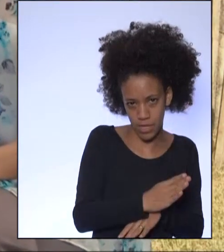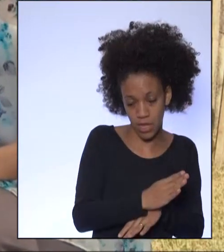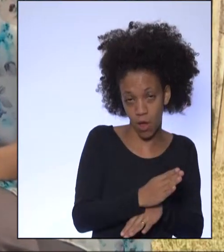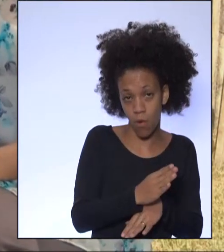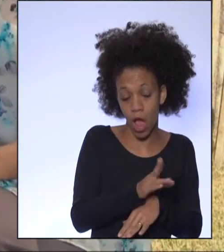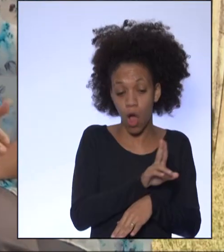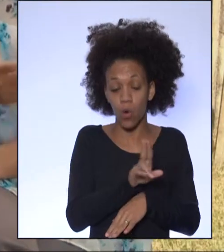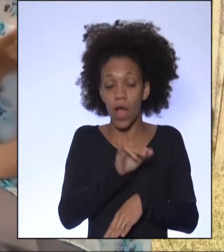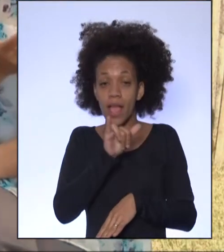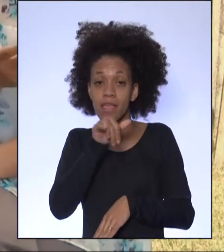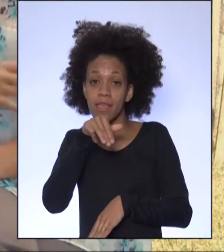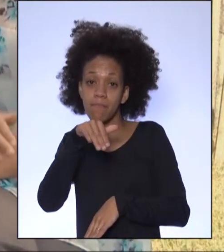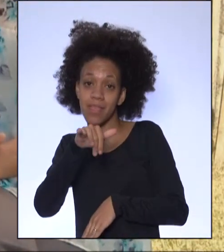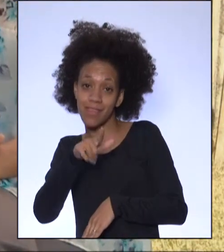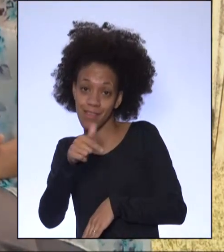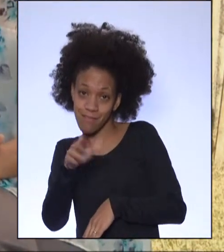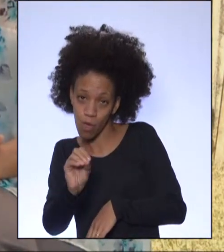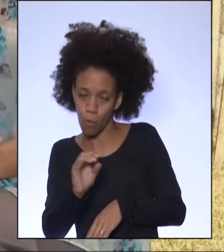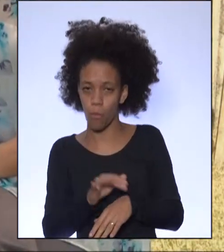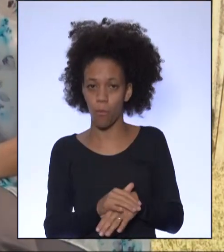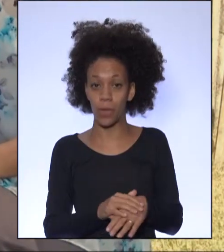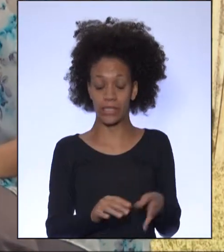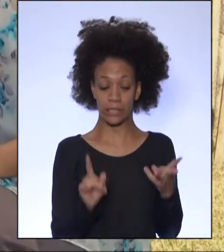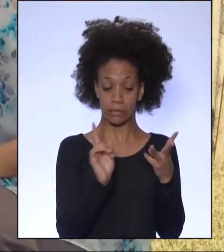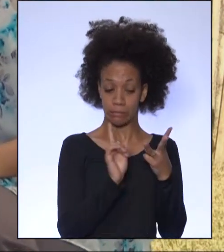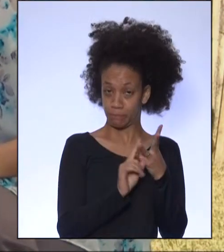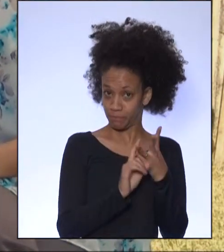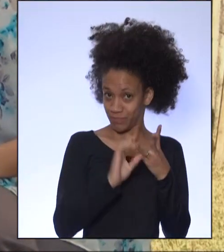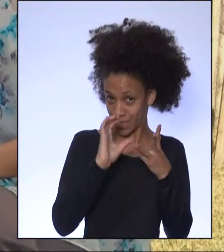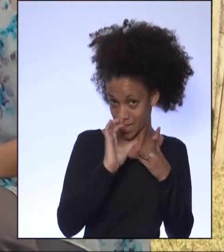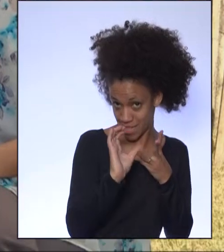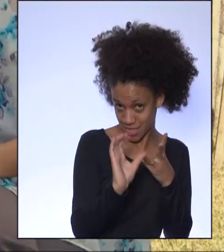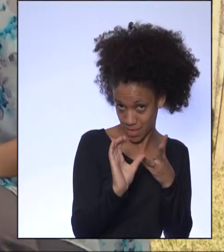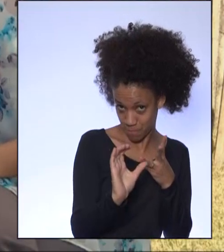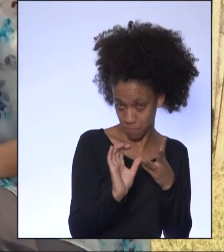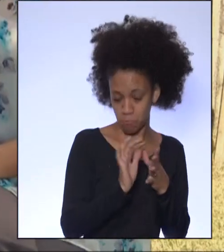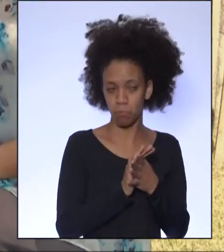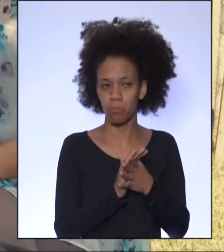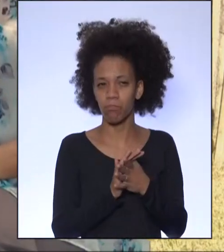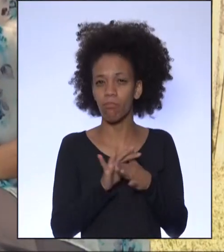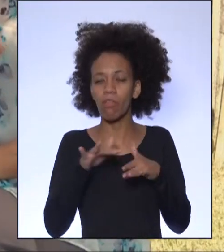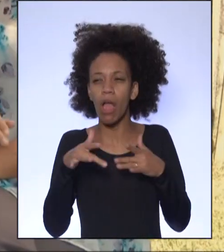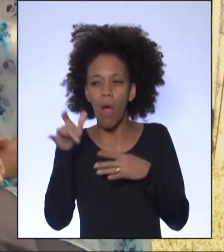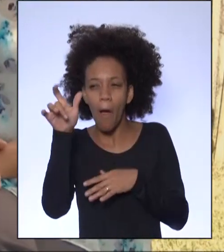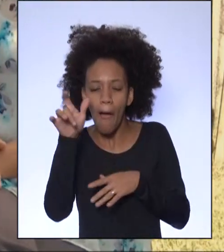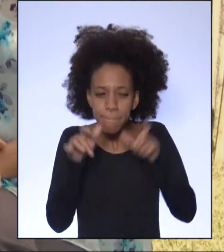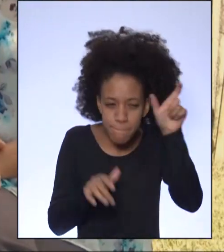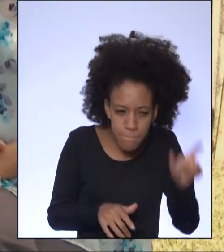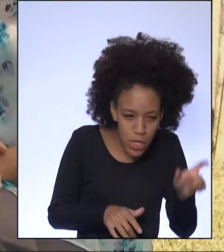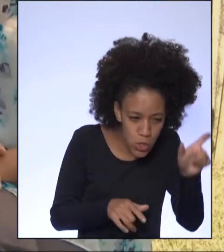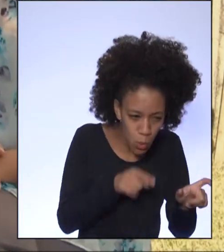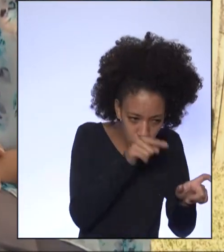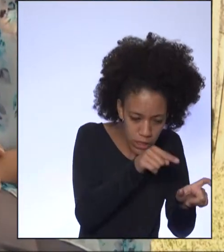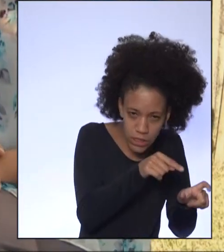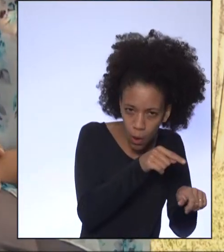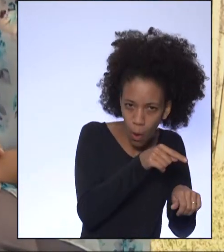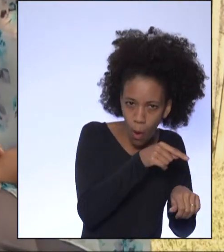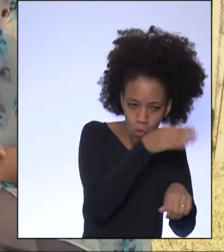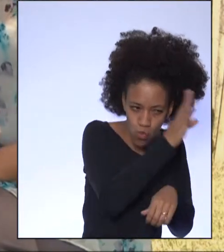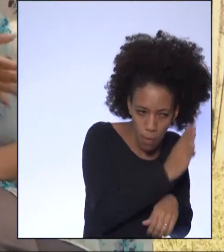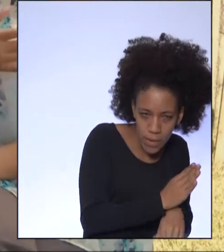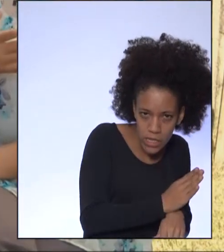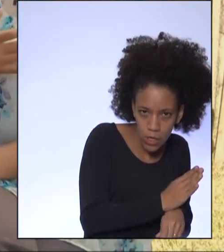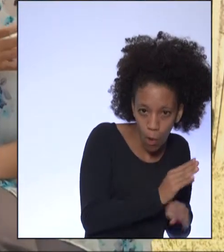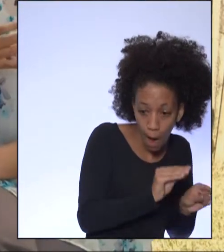Já o caso C é diferente. Alguém que estava no Brasil foi para outro país. Quando alguém